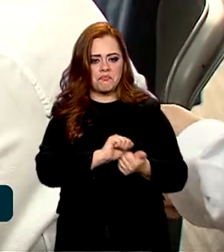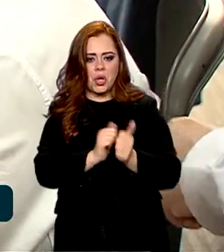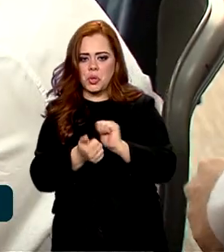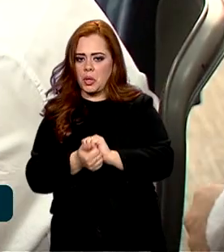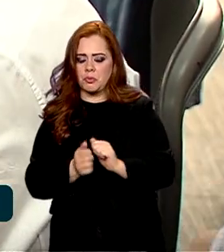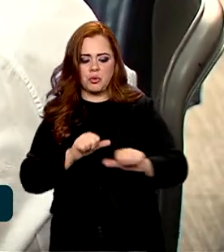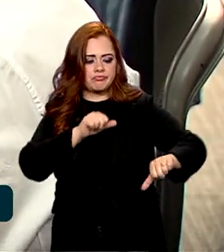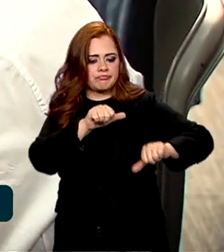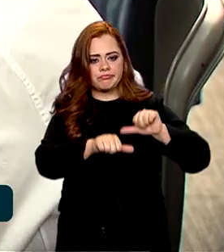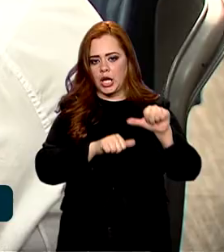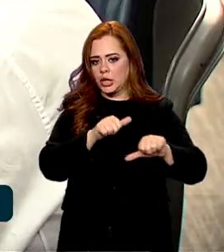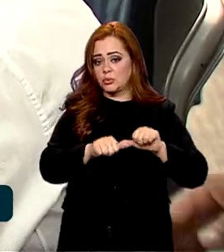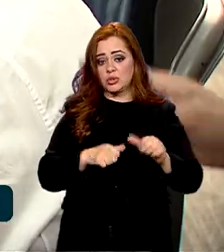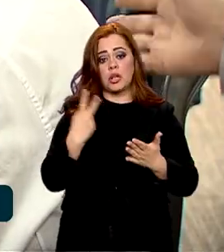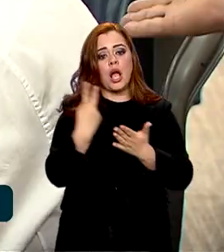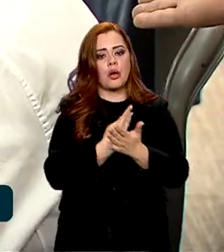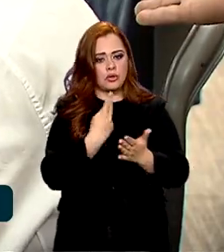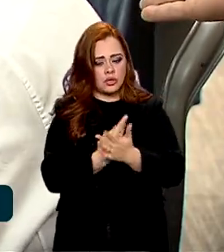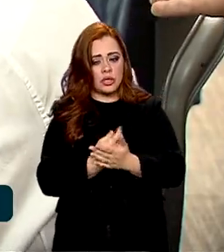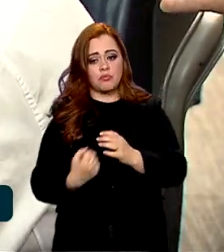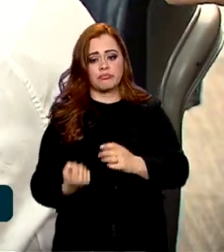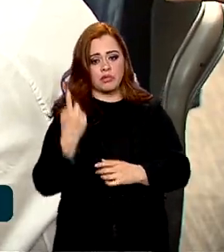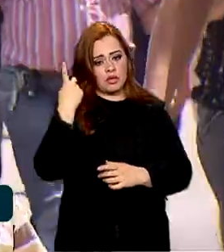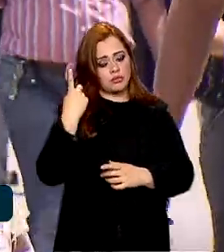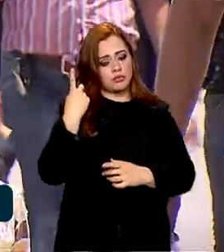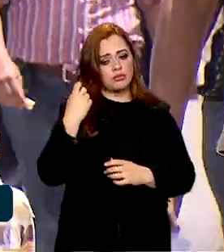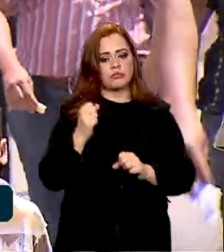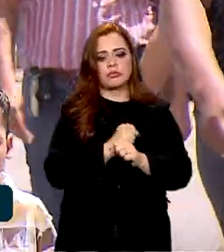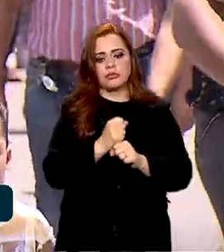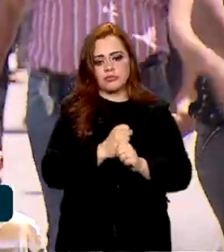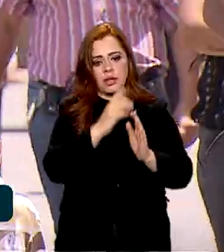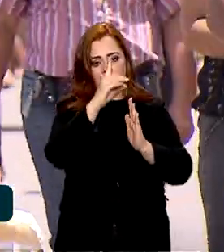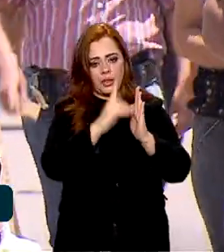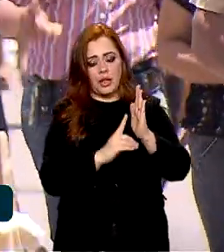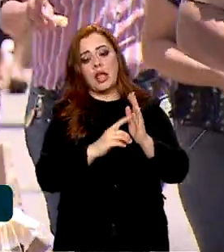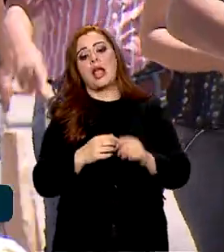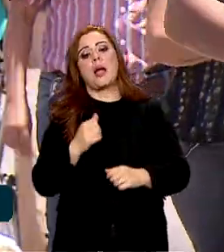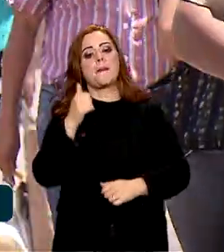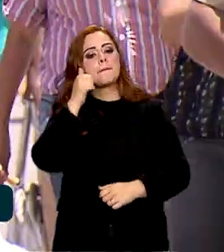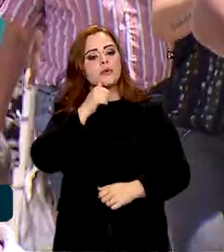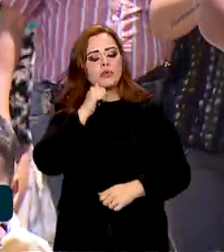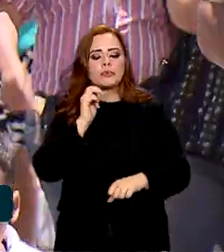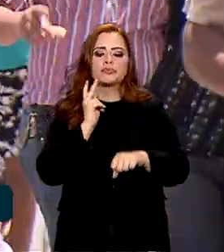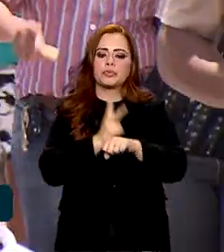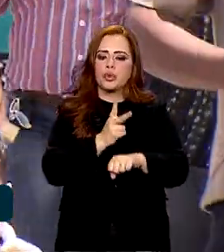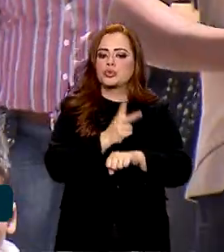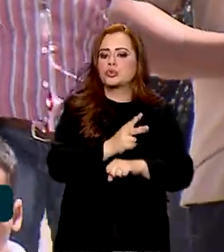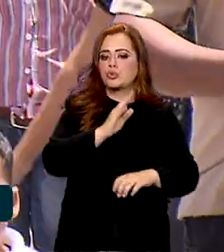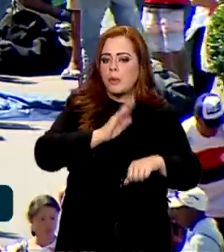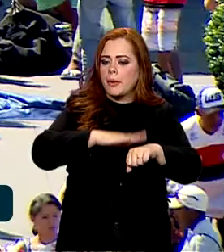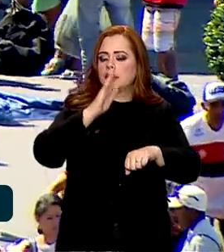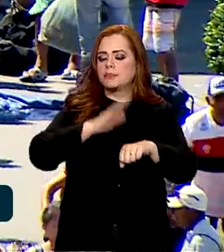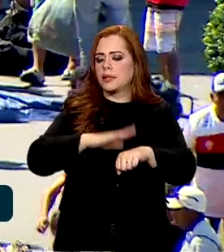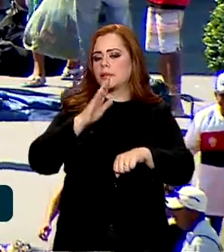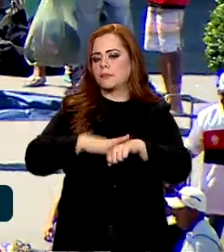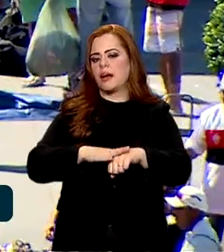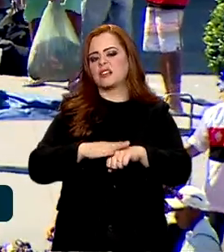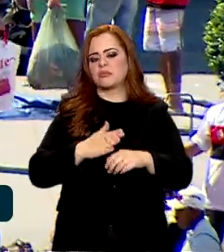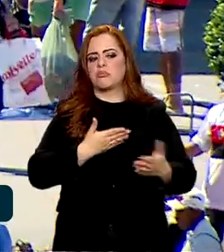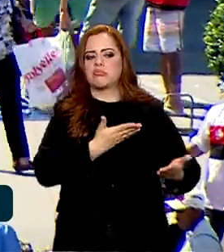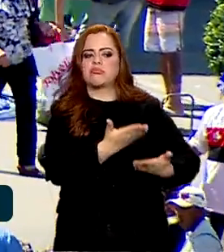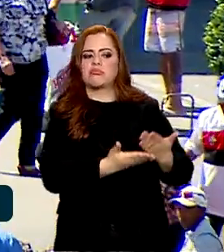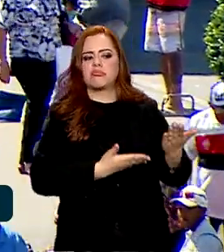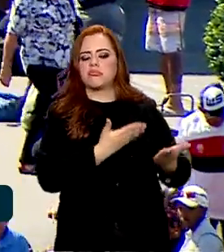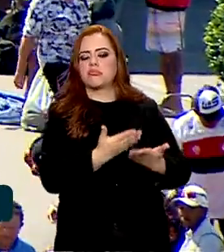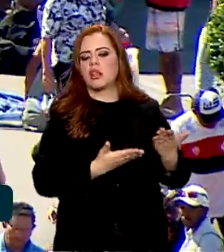às mudanças ocorridas nas últimas décadas e a mulher continua, na maioria das vezes, sendo tratada